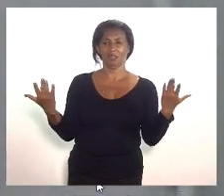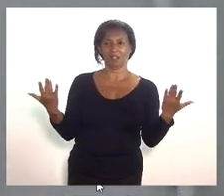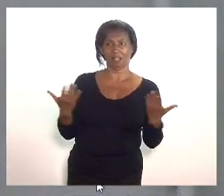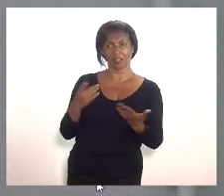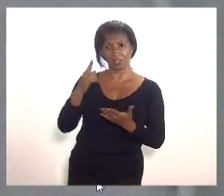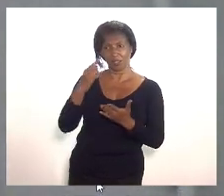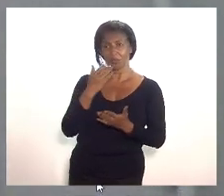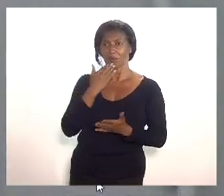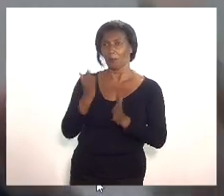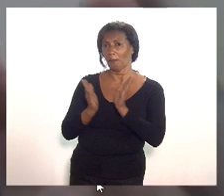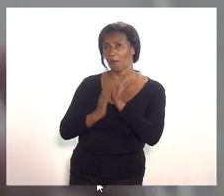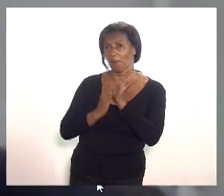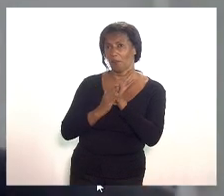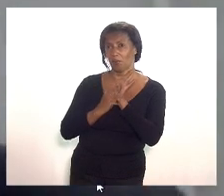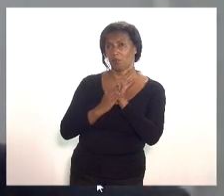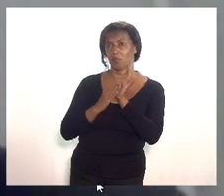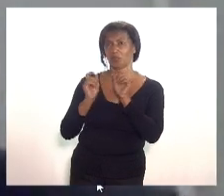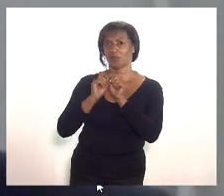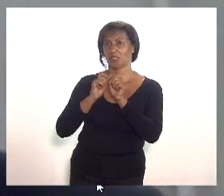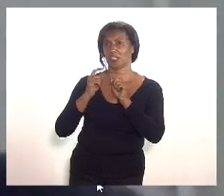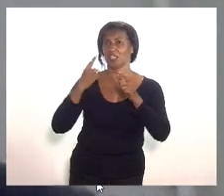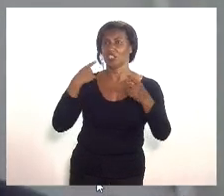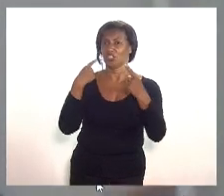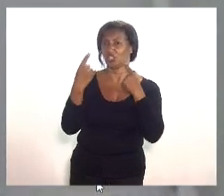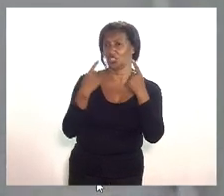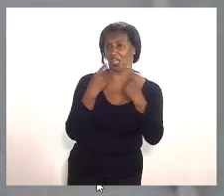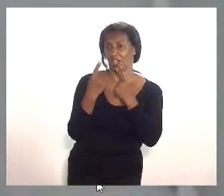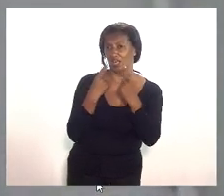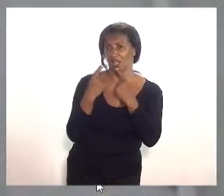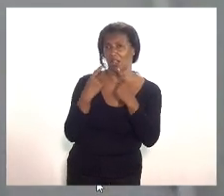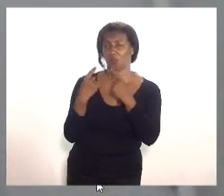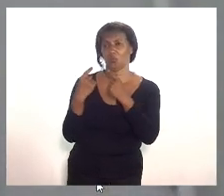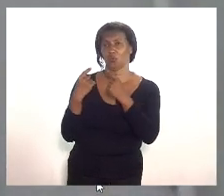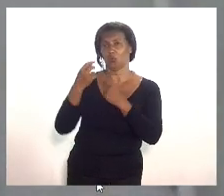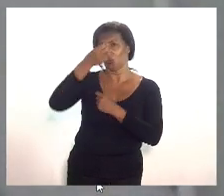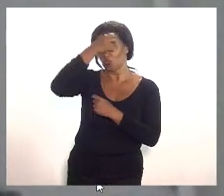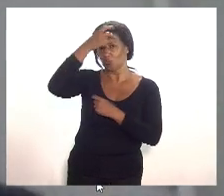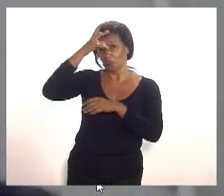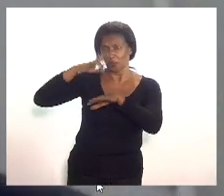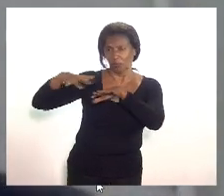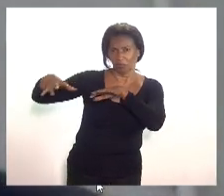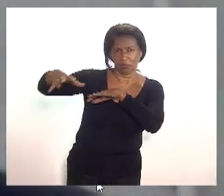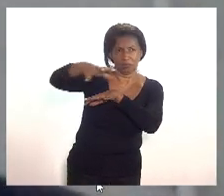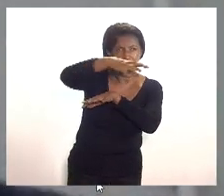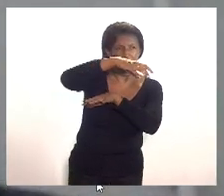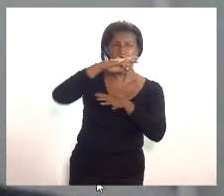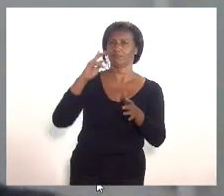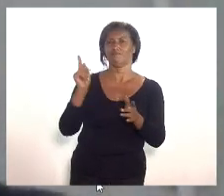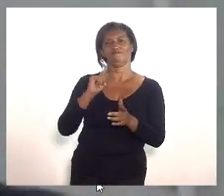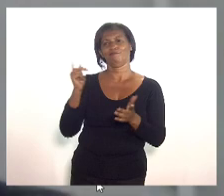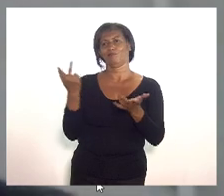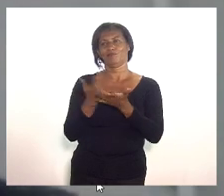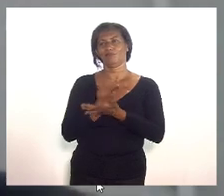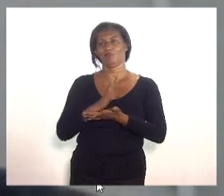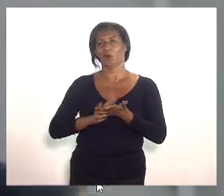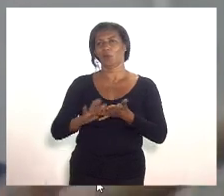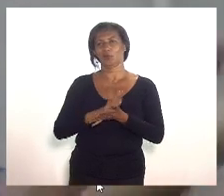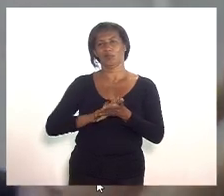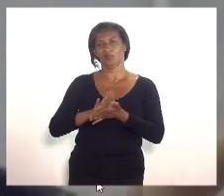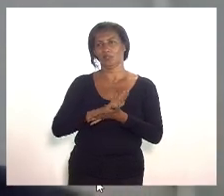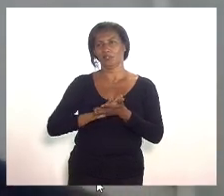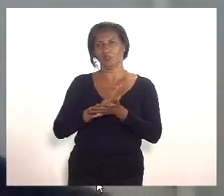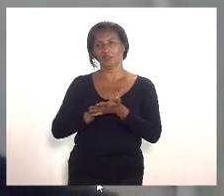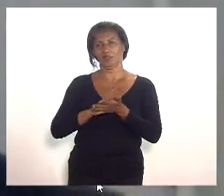se propôs fazer que era o diálogo com os municípios vizinhos não foi feito o